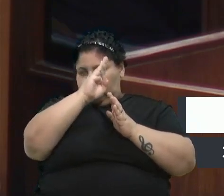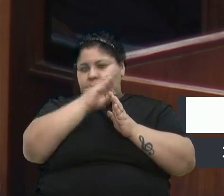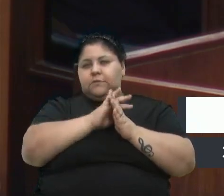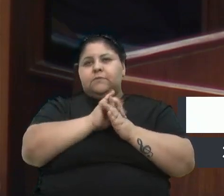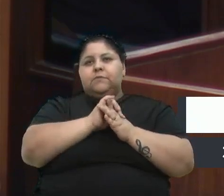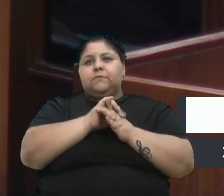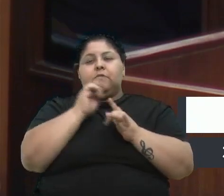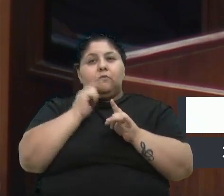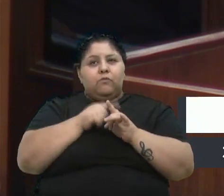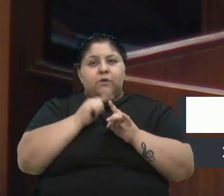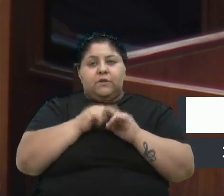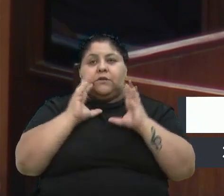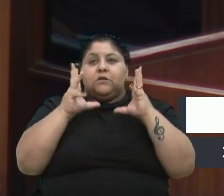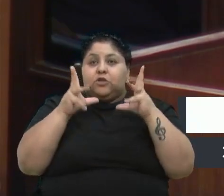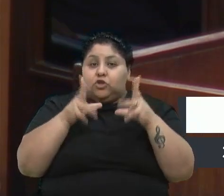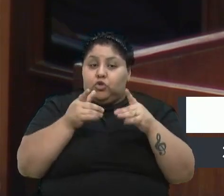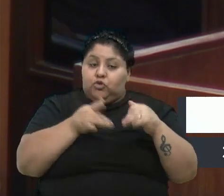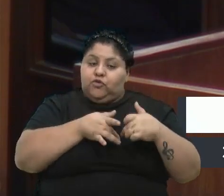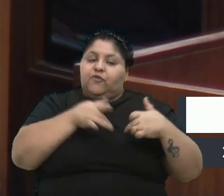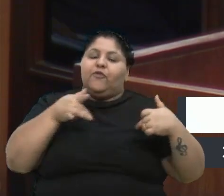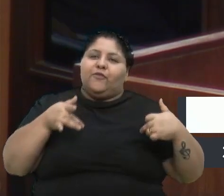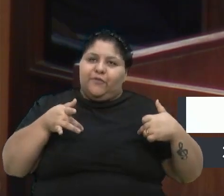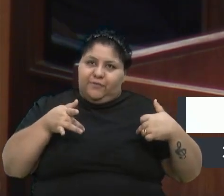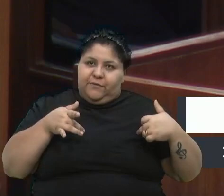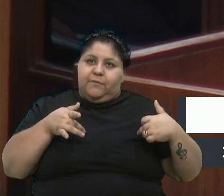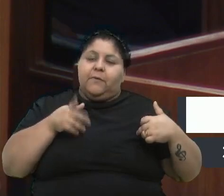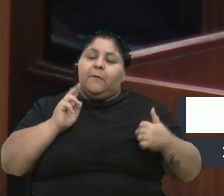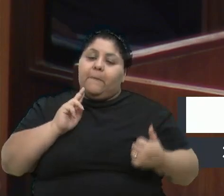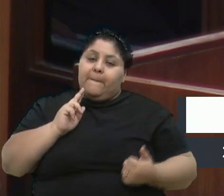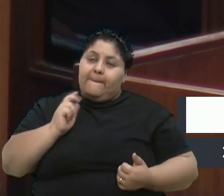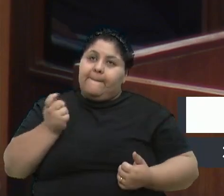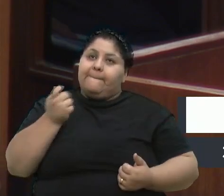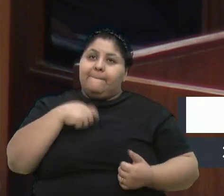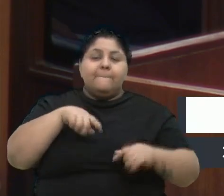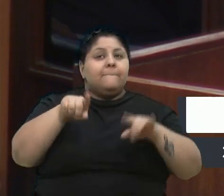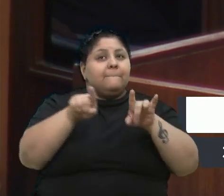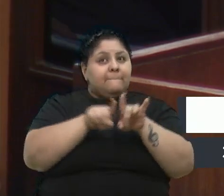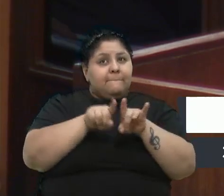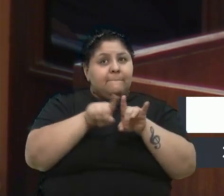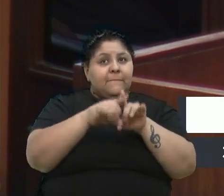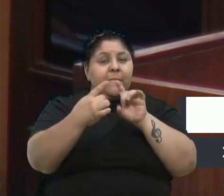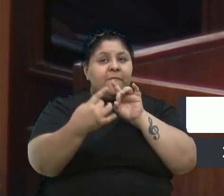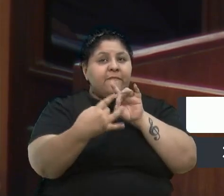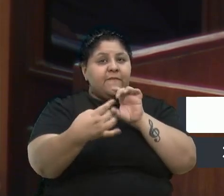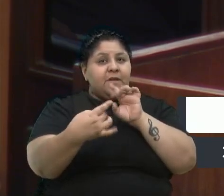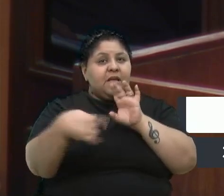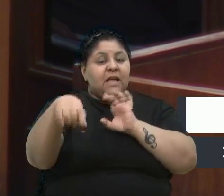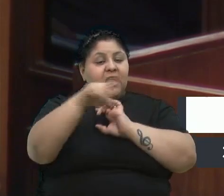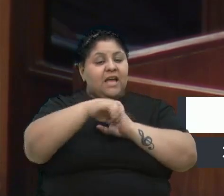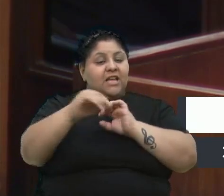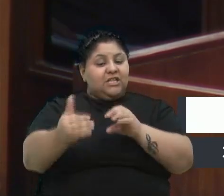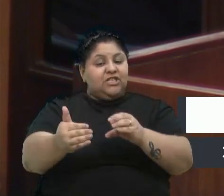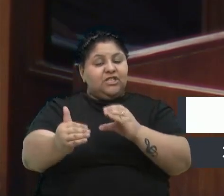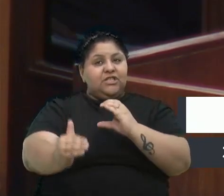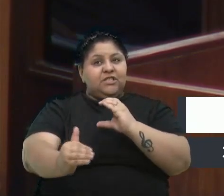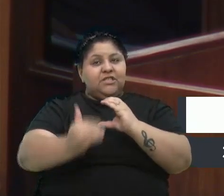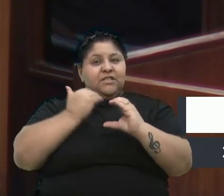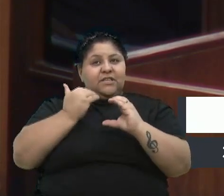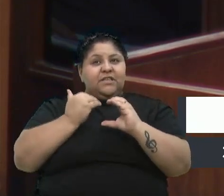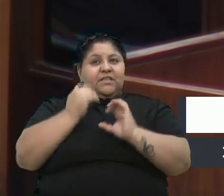porque são todos voluntários, então precisam também desse feedback, a gente recebeu, recebi mensagens de